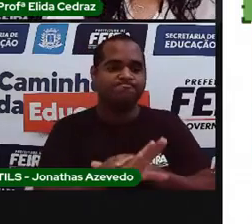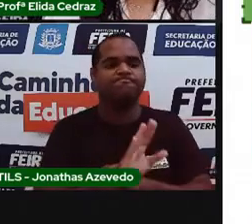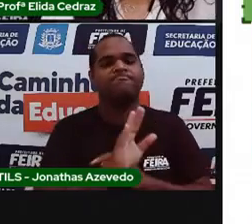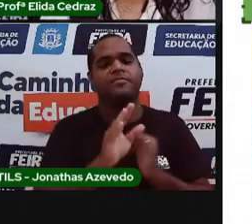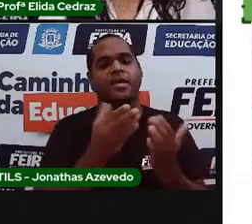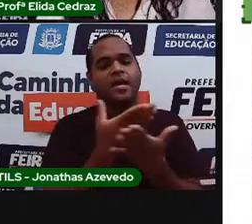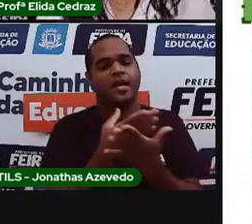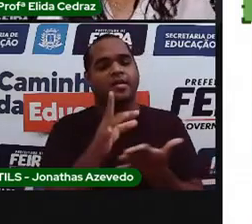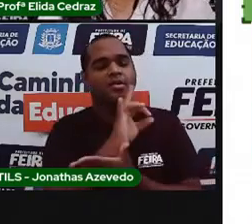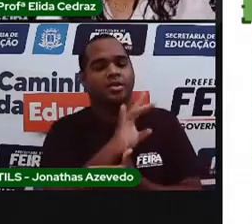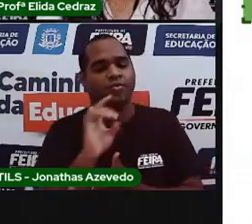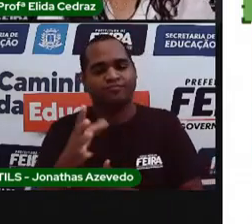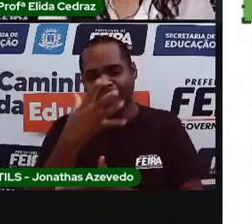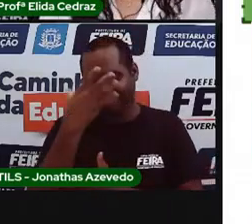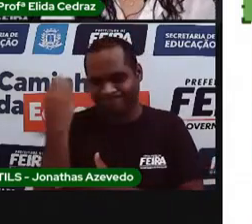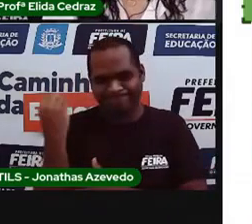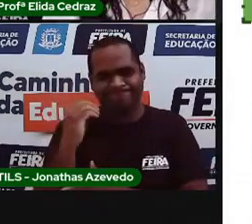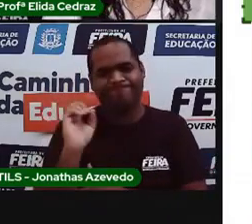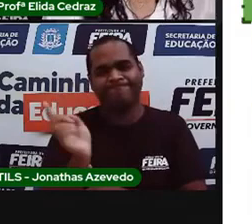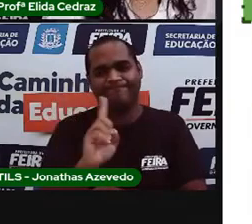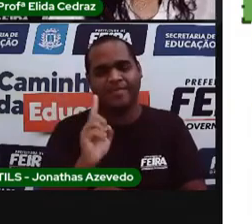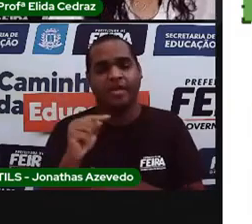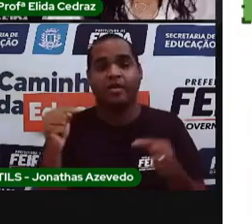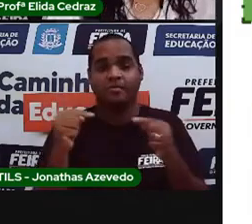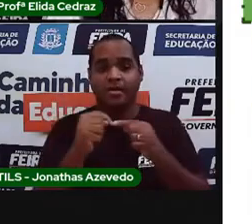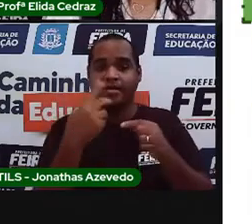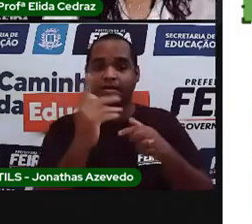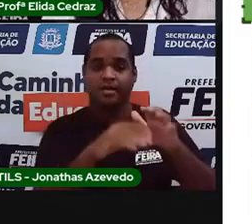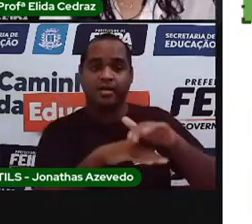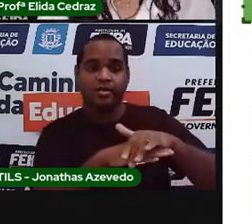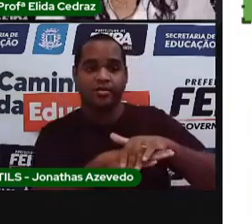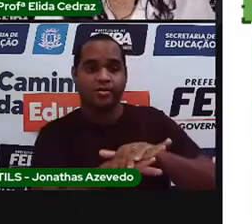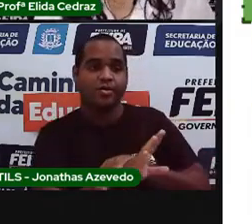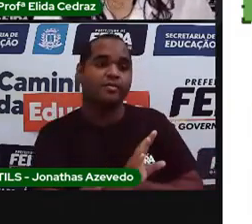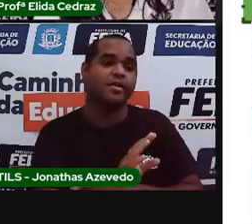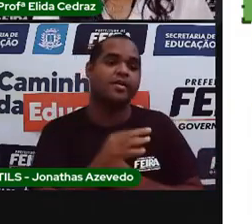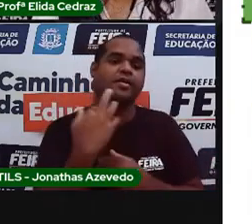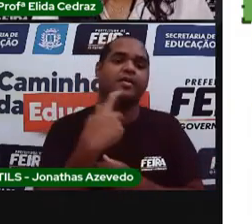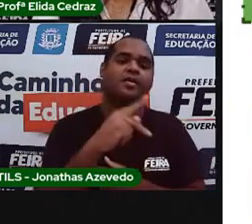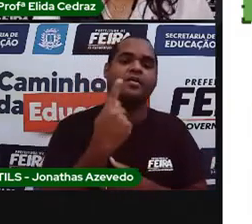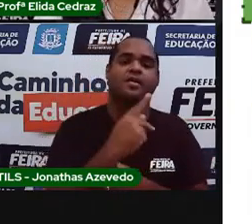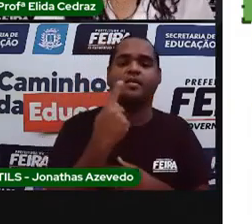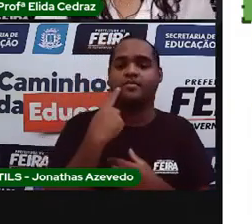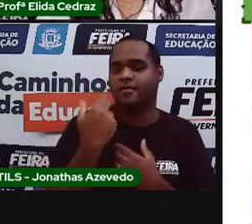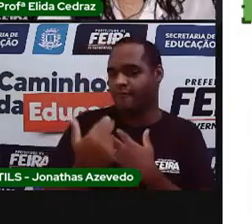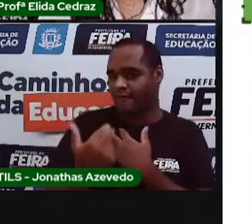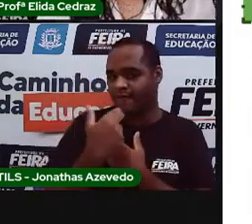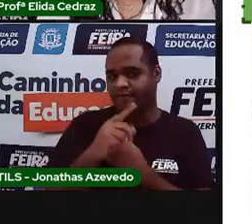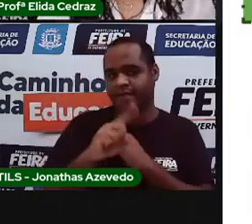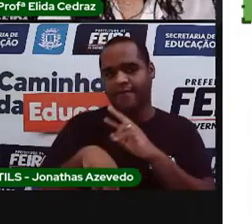que eles nunca esqueçam dos seus costumes. Das suas tradições.